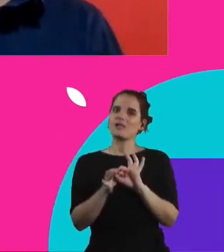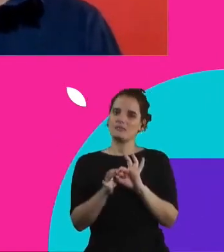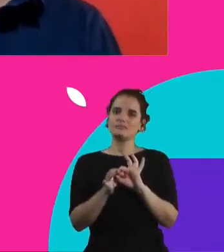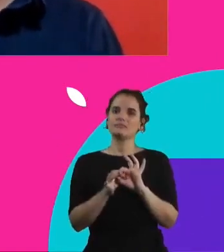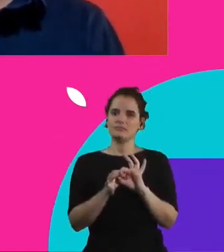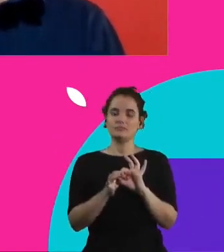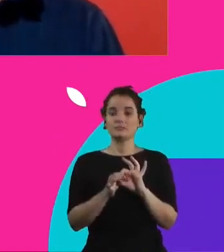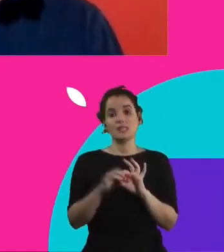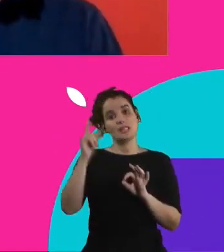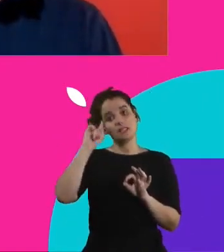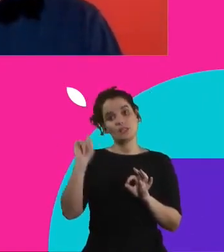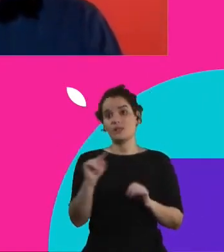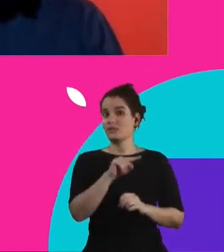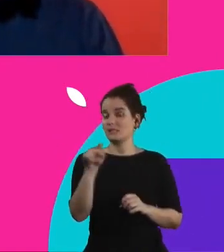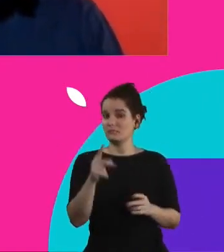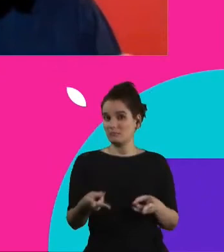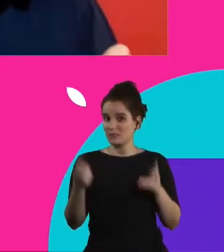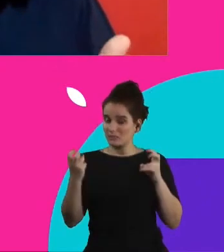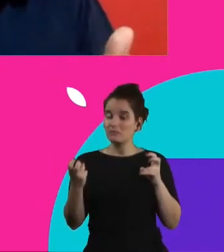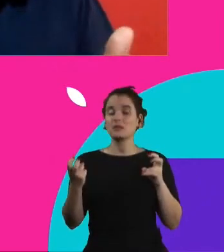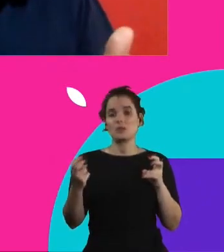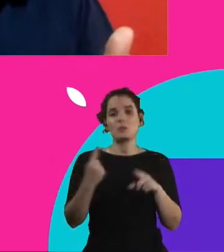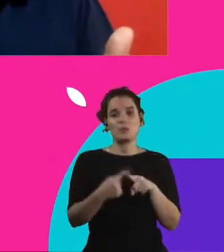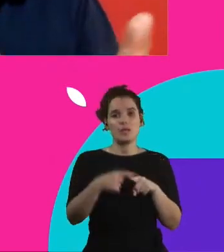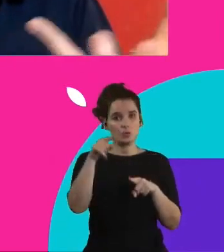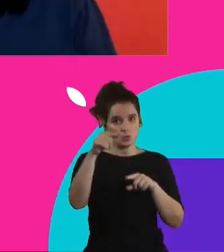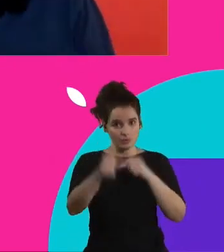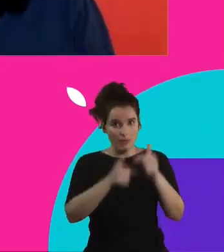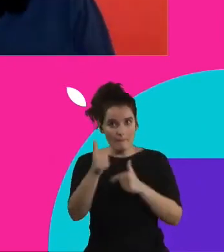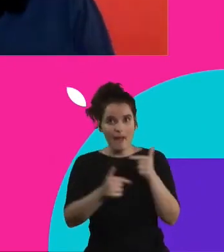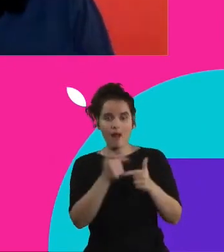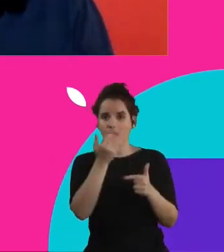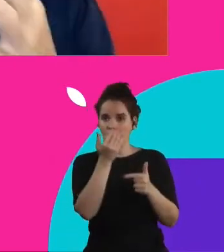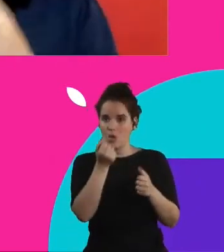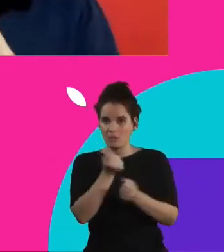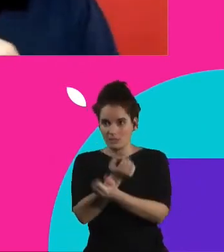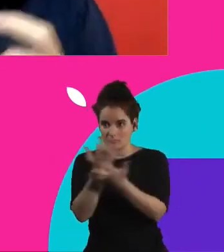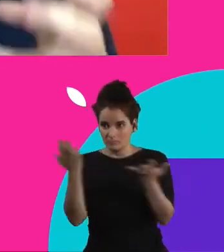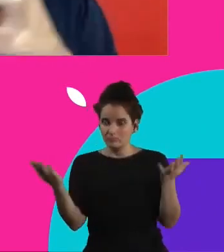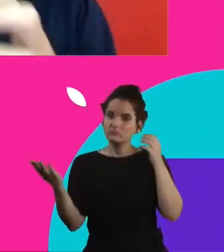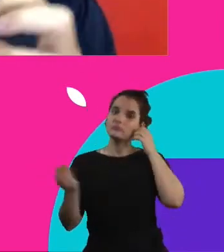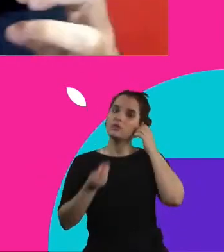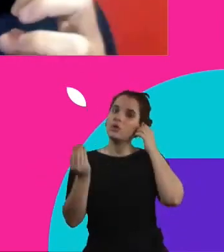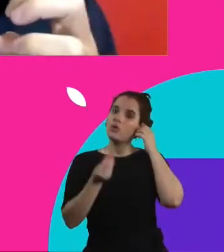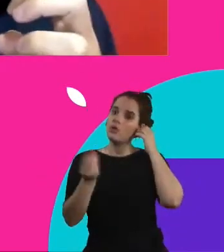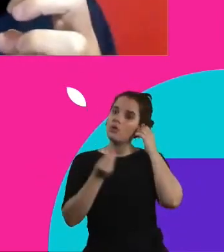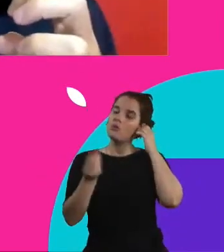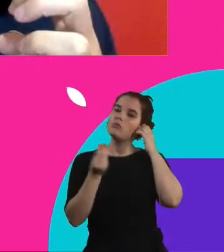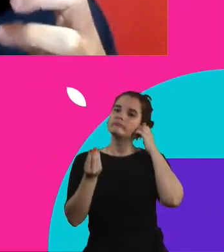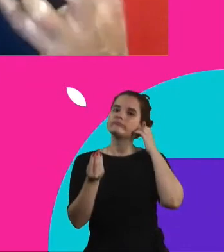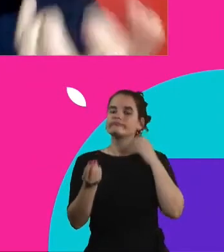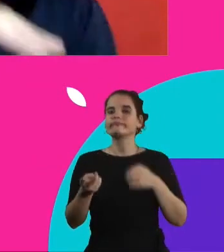tem visto aí é alguma coisa já que você trabalha com essa redistribuição como que você já vê